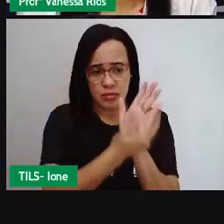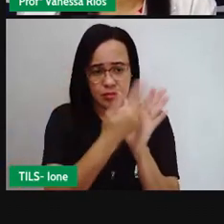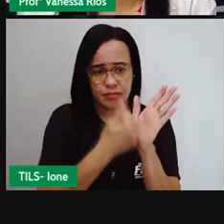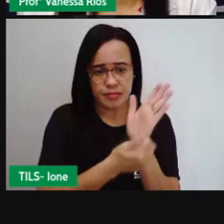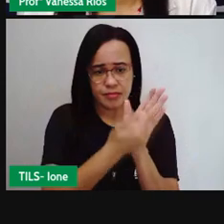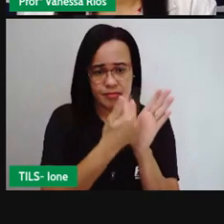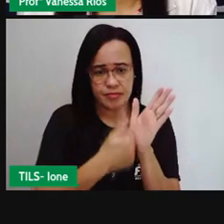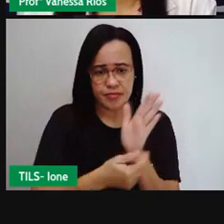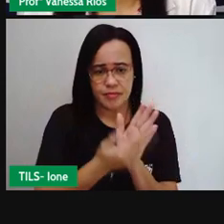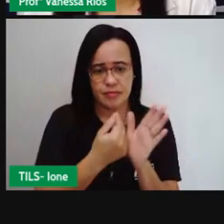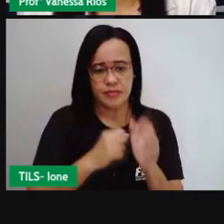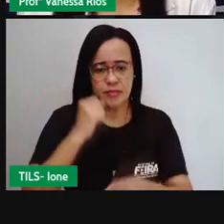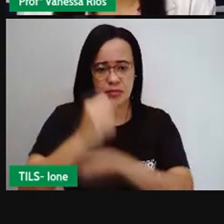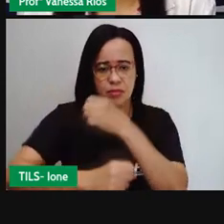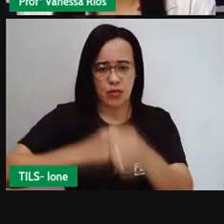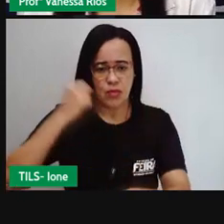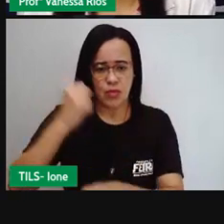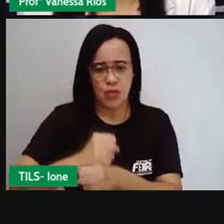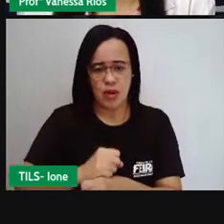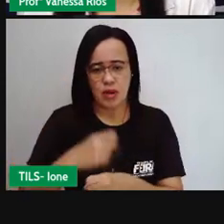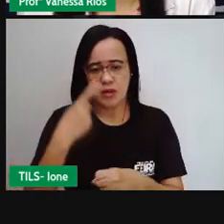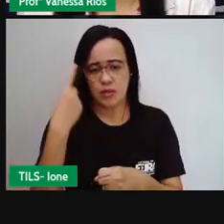artista brasileiro.